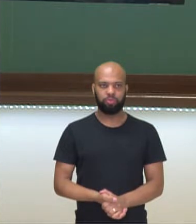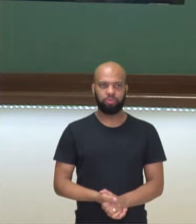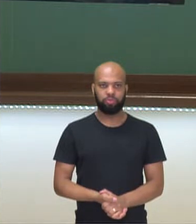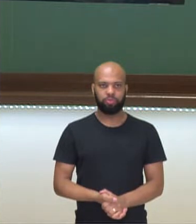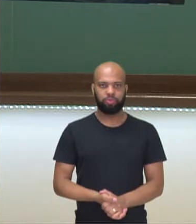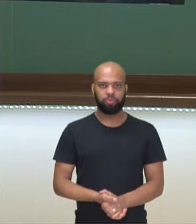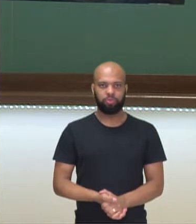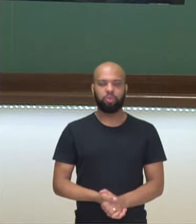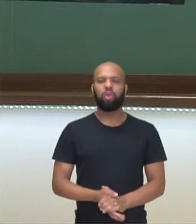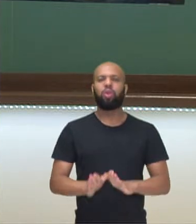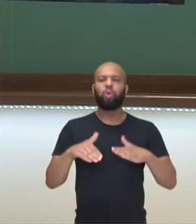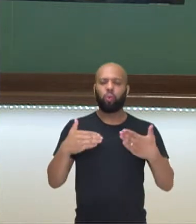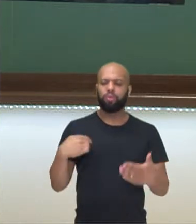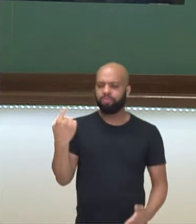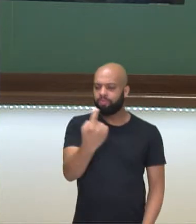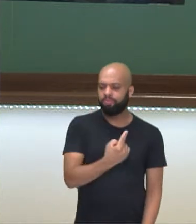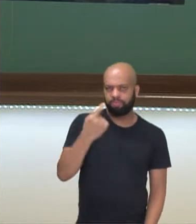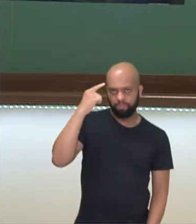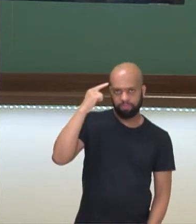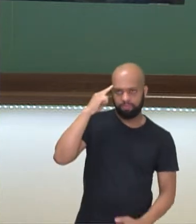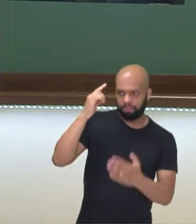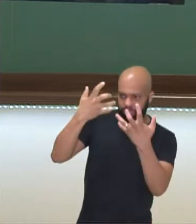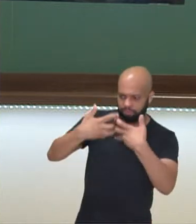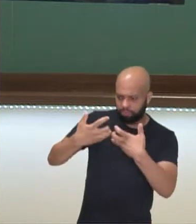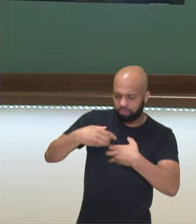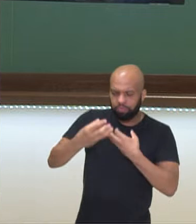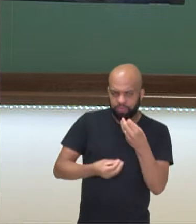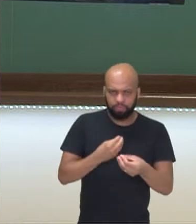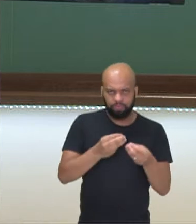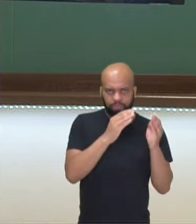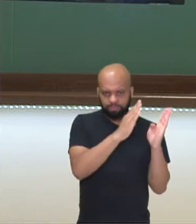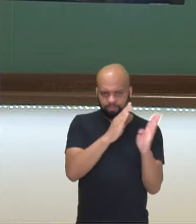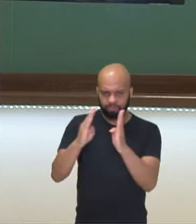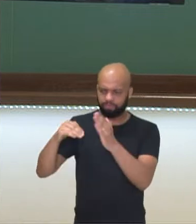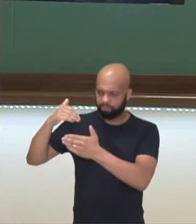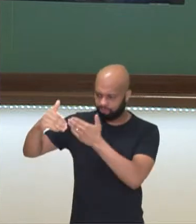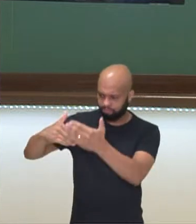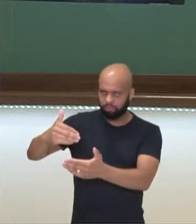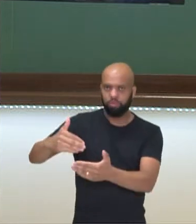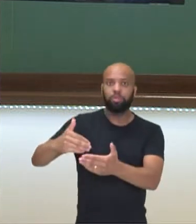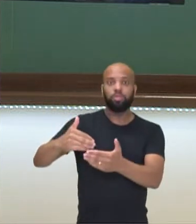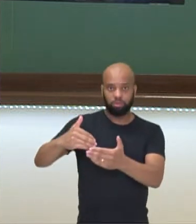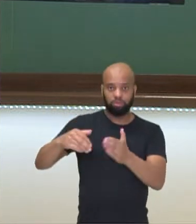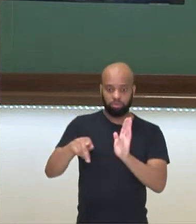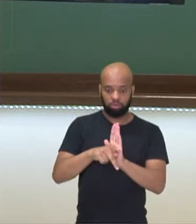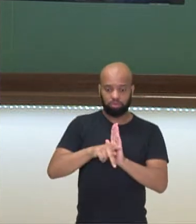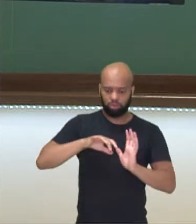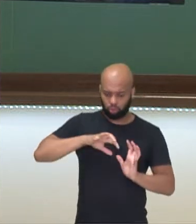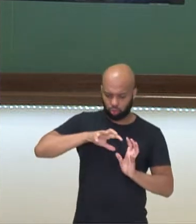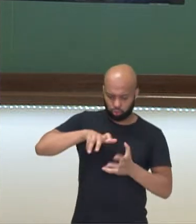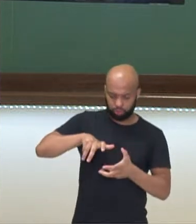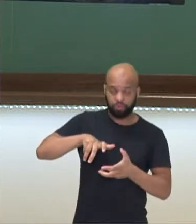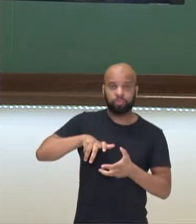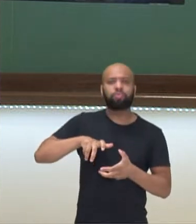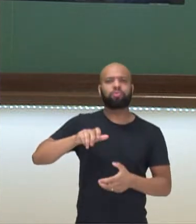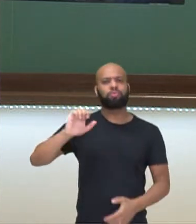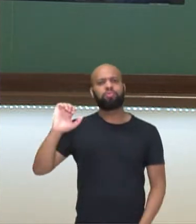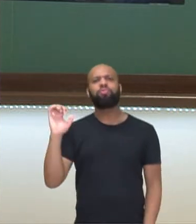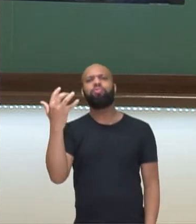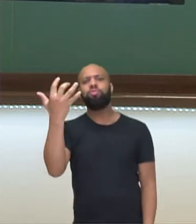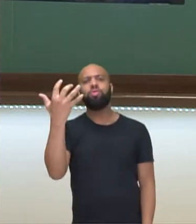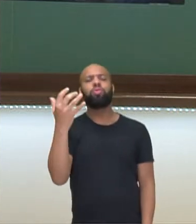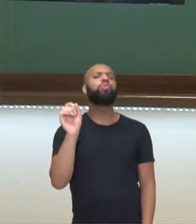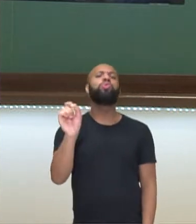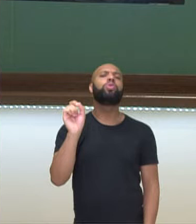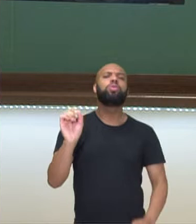Quando nós pensamos no processo da urbanização no mundo, essa aconteceu principalmente a partir